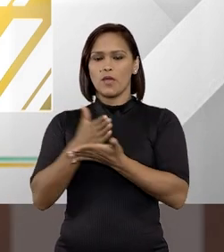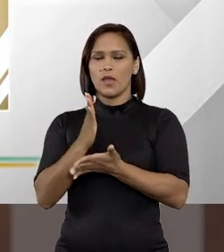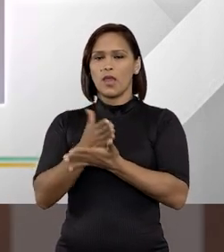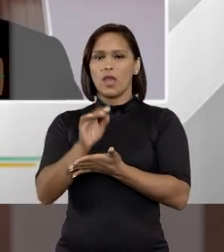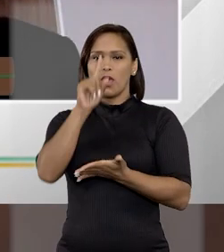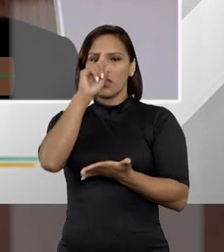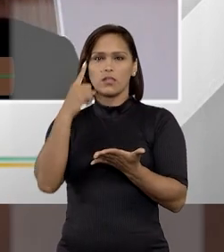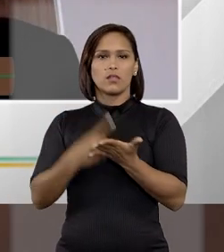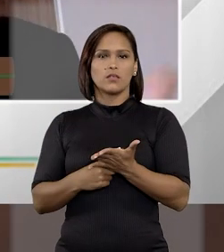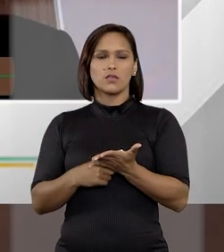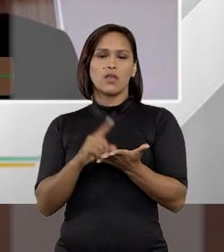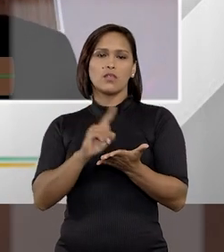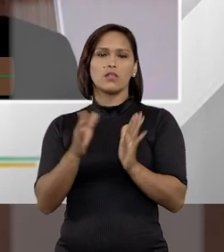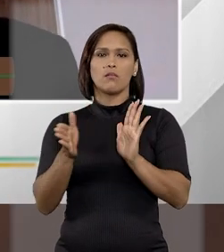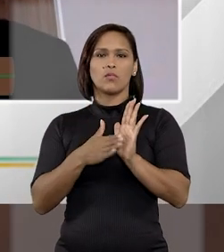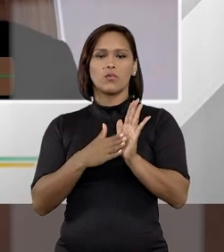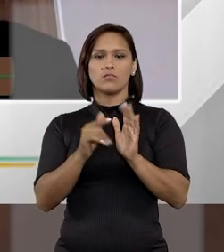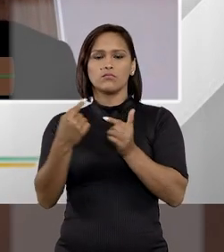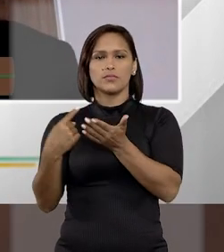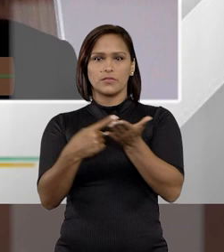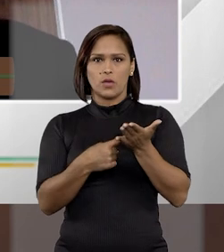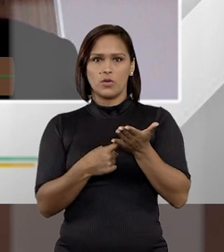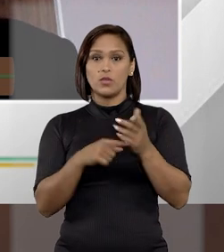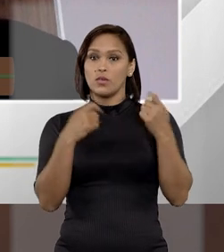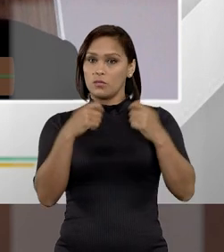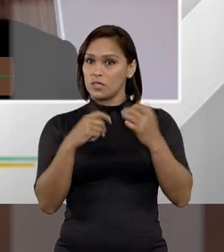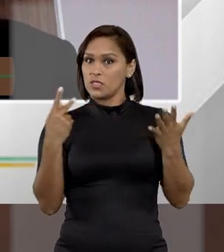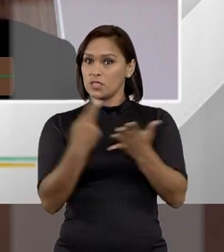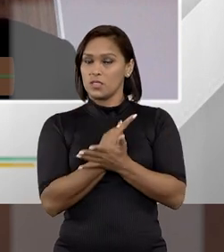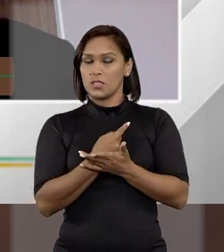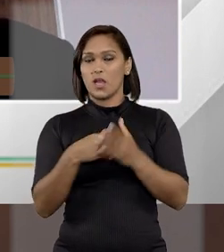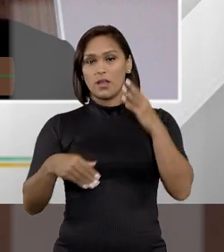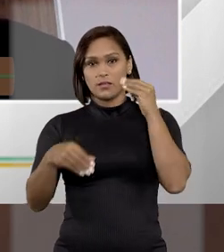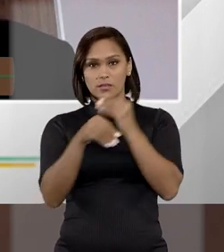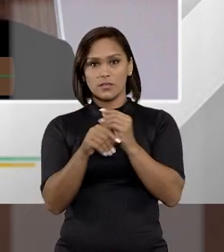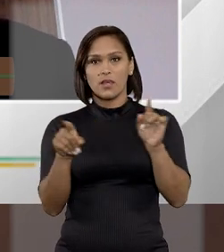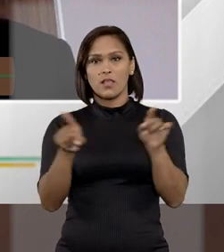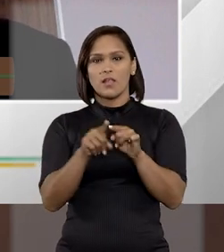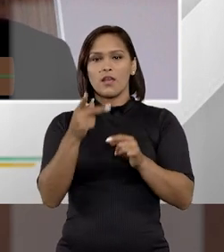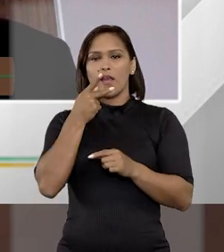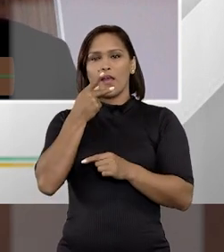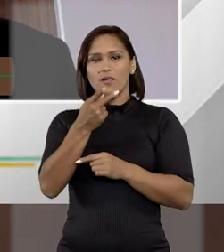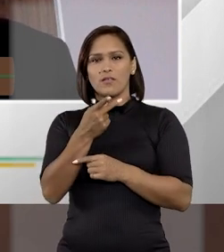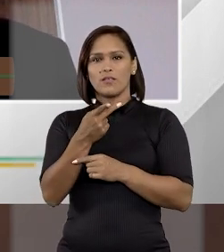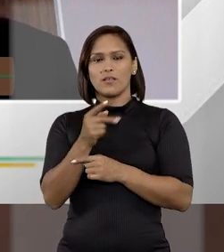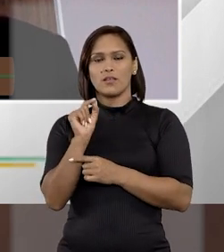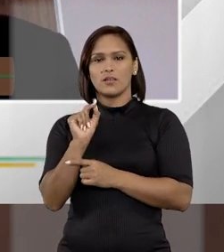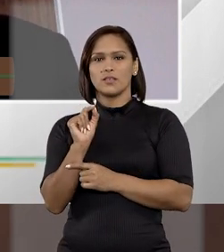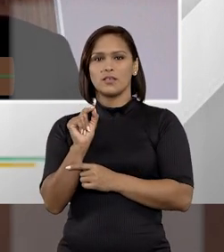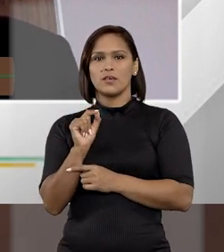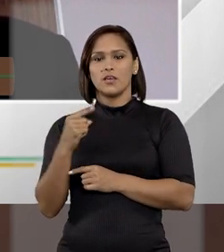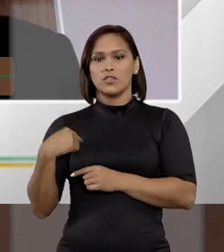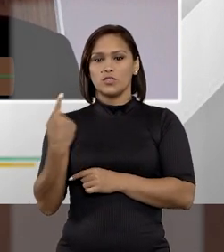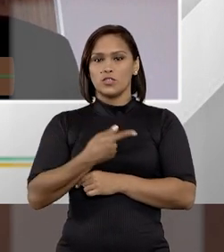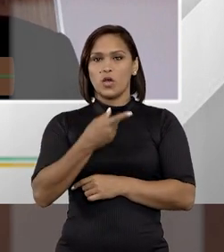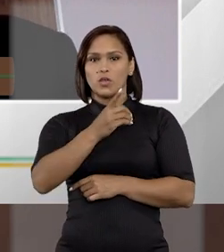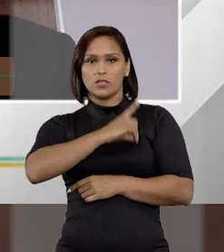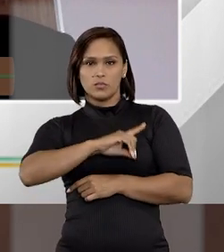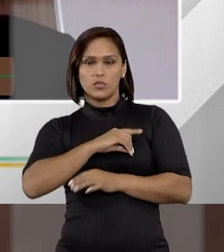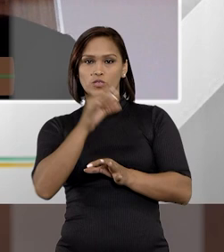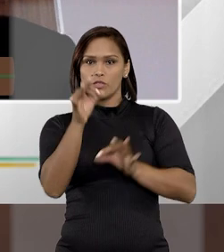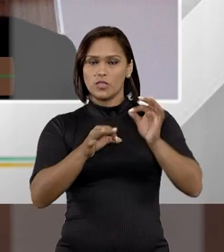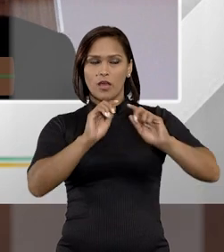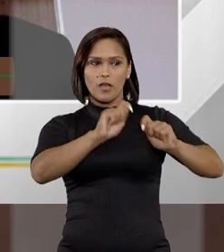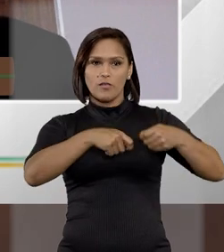então, não propor esse acordo. Uma coisa que eu gostaria de acrescentar também à minha fala é que nós, da Polícia